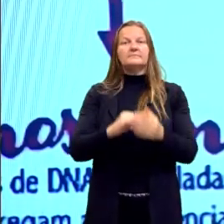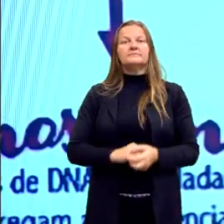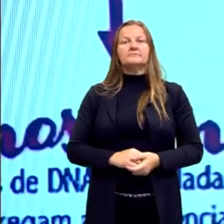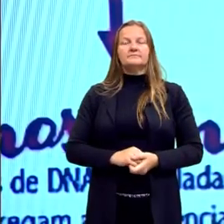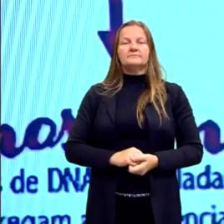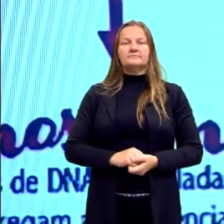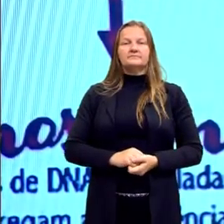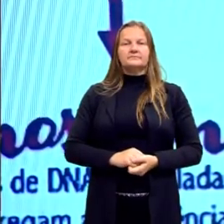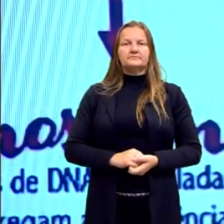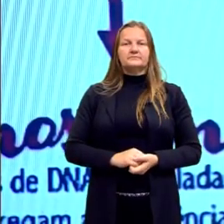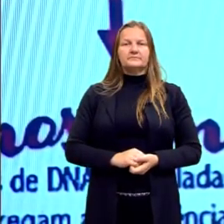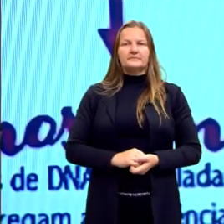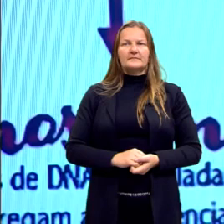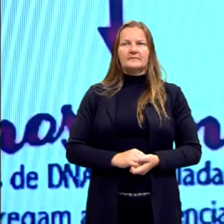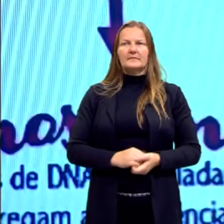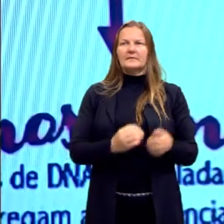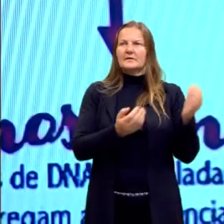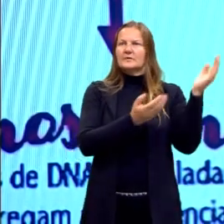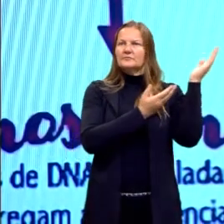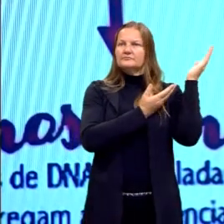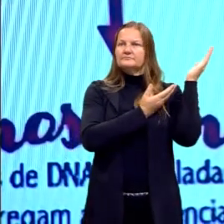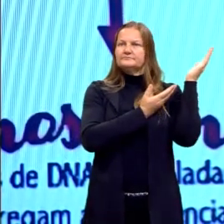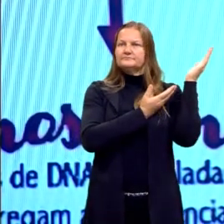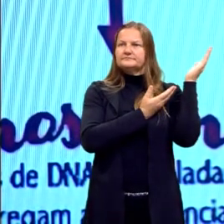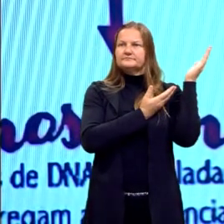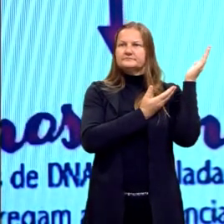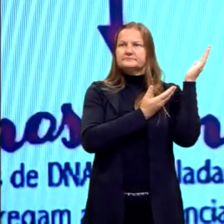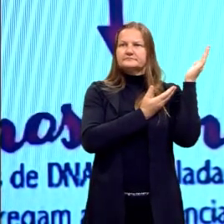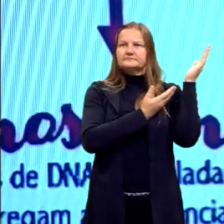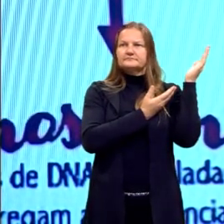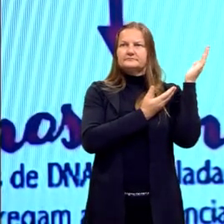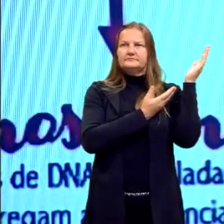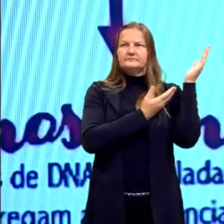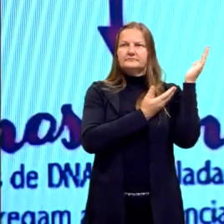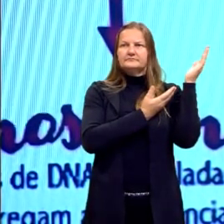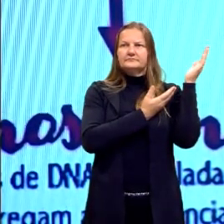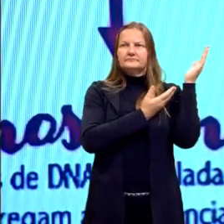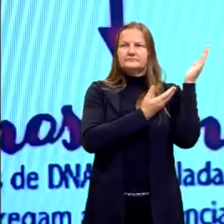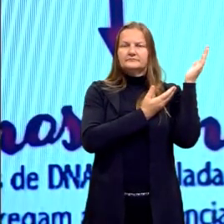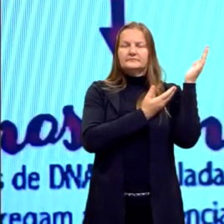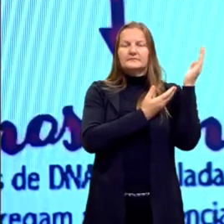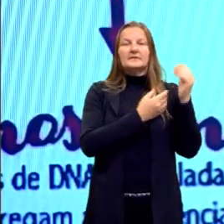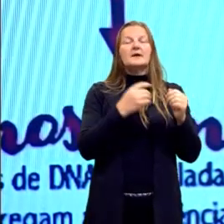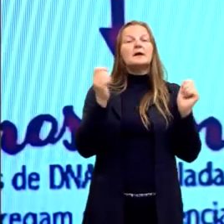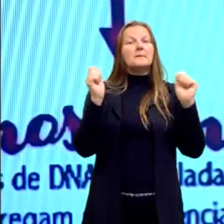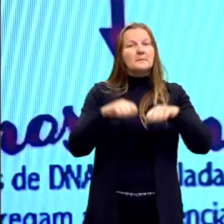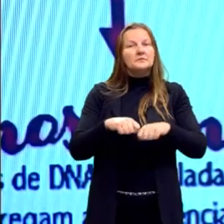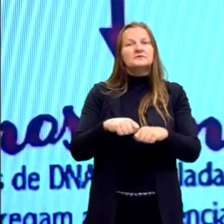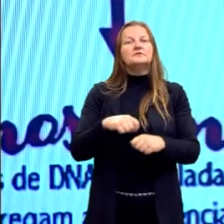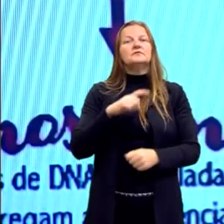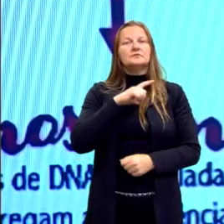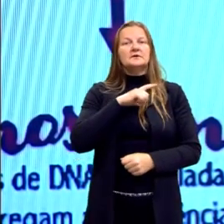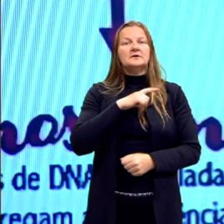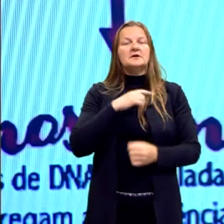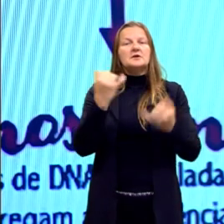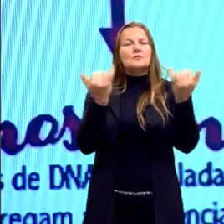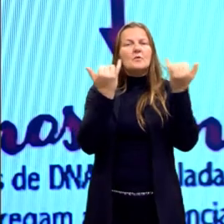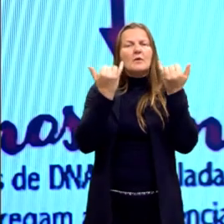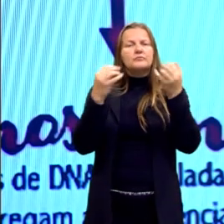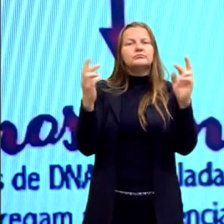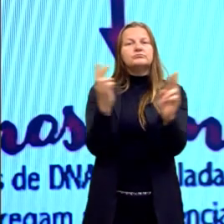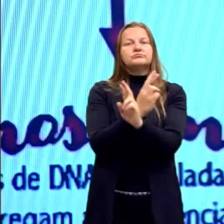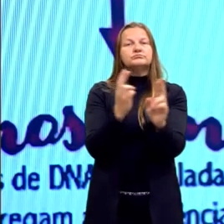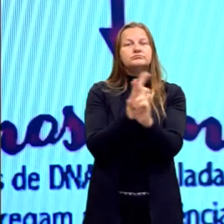no fenótipo, onde a gente consegue enxergar, onde a consegue ver. E elas são formadas pela interação